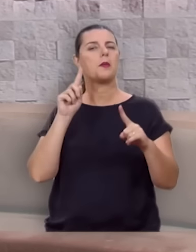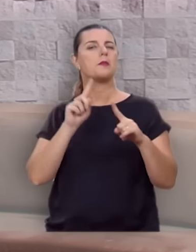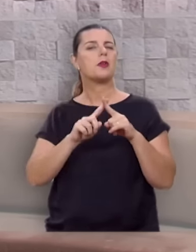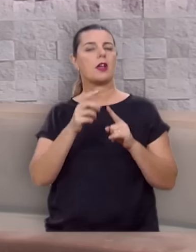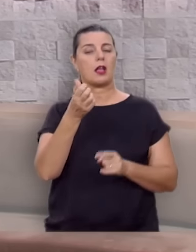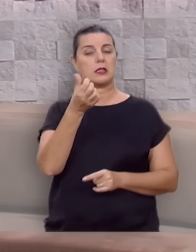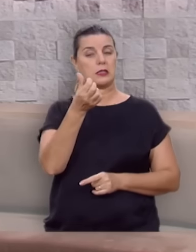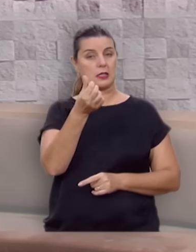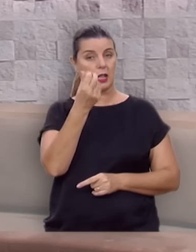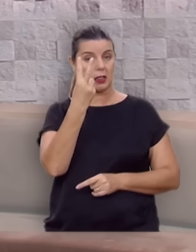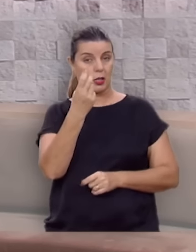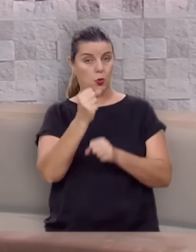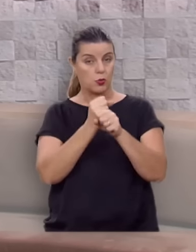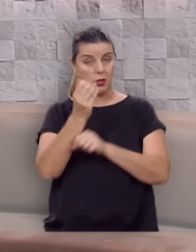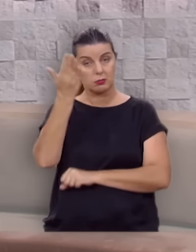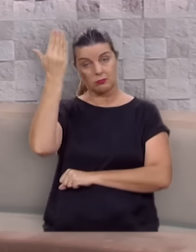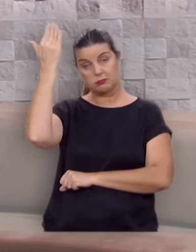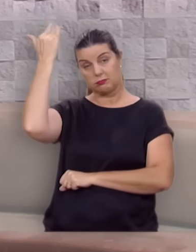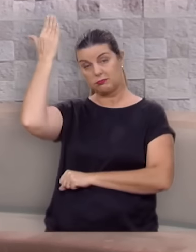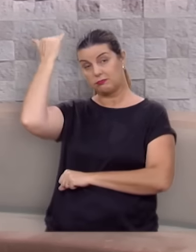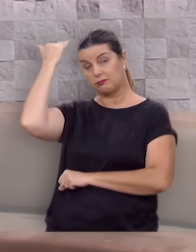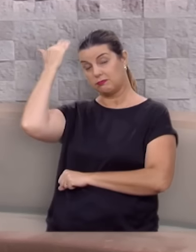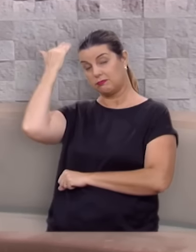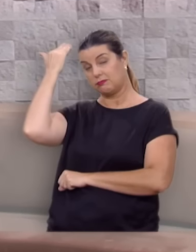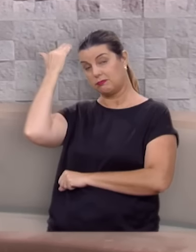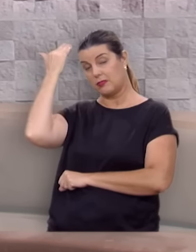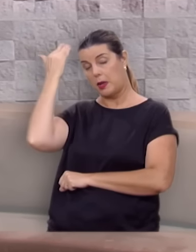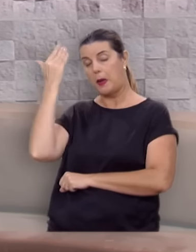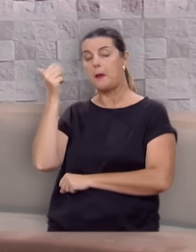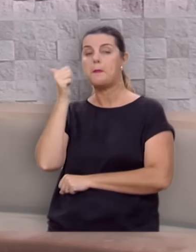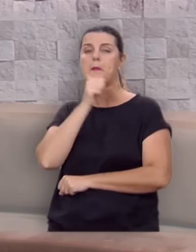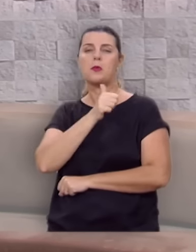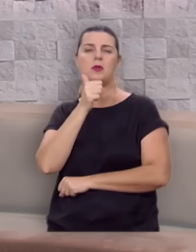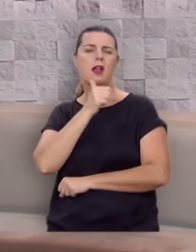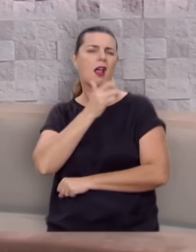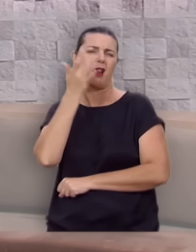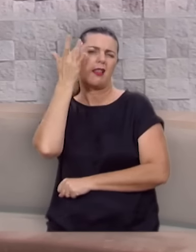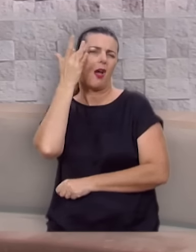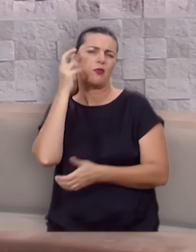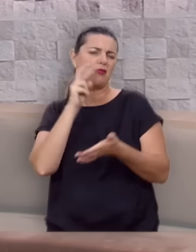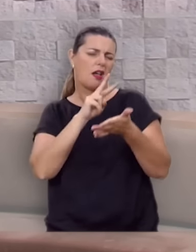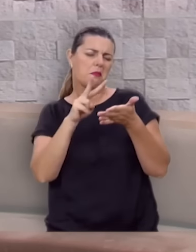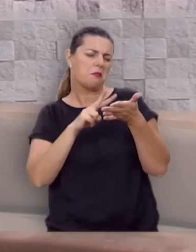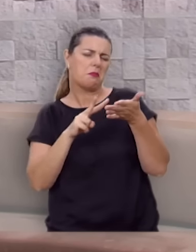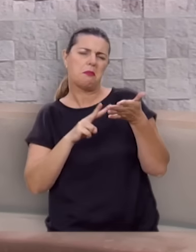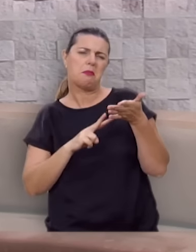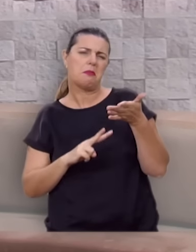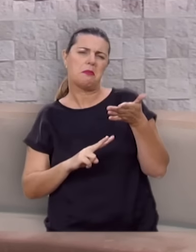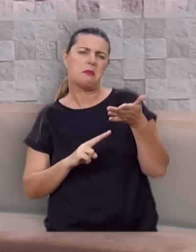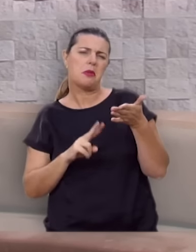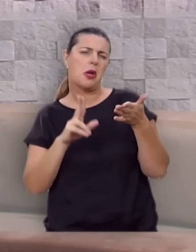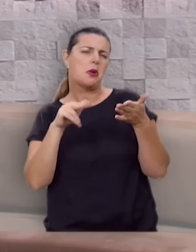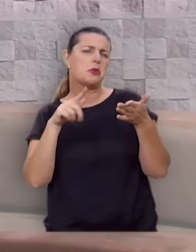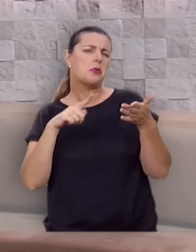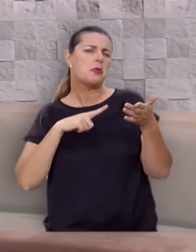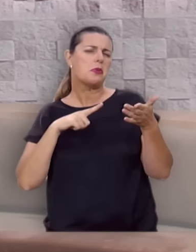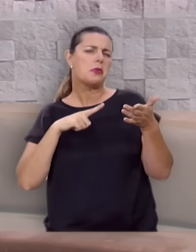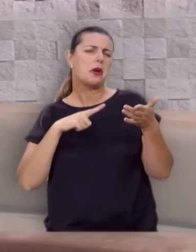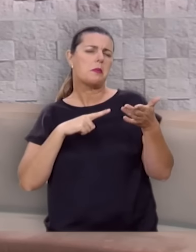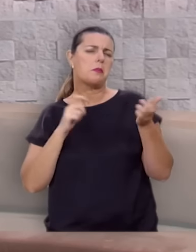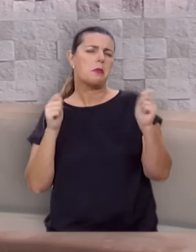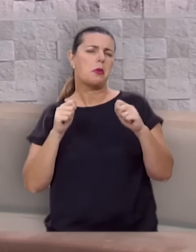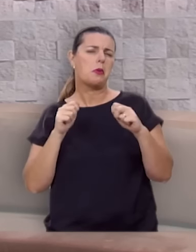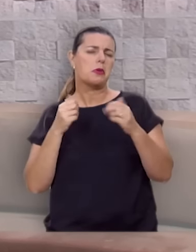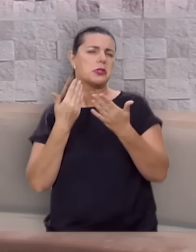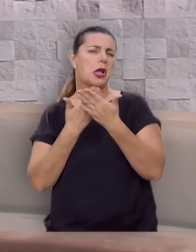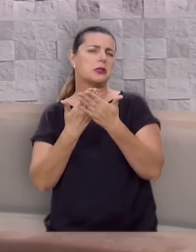é porque há 62 anos, uma mulher analfabeta, que nunca teve o privilégio de